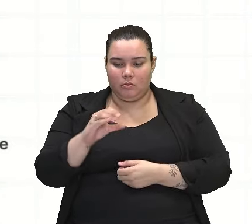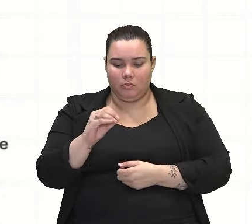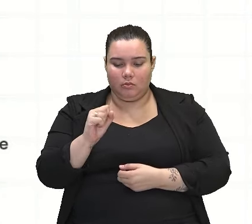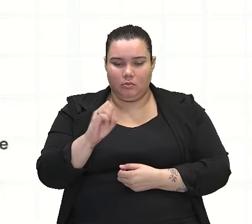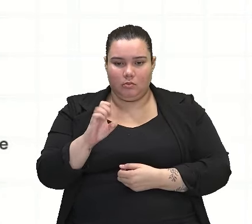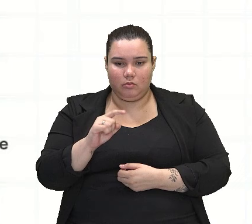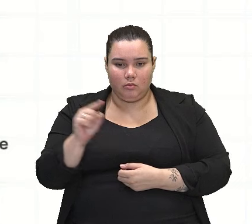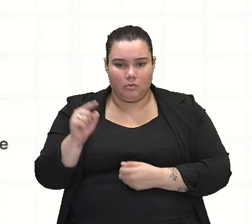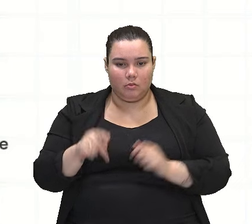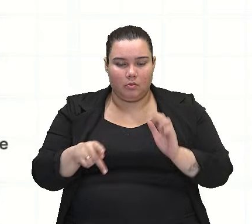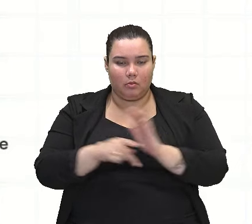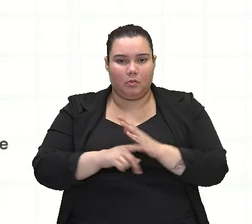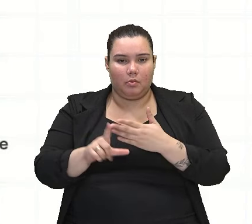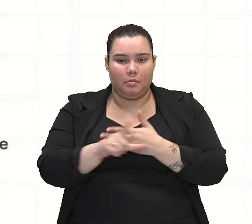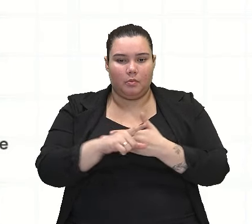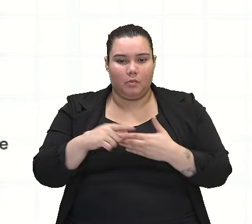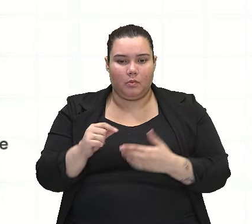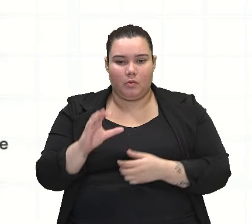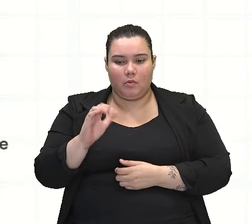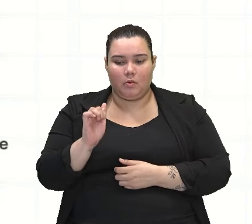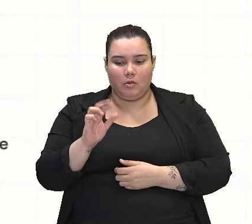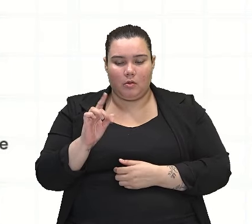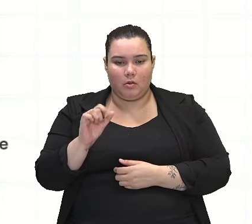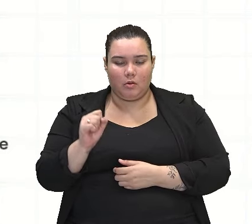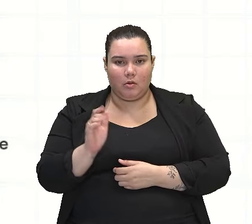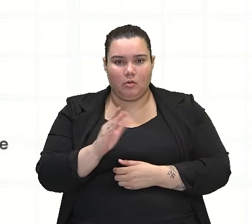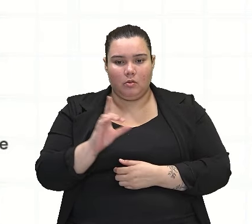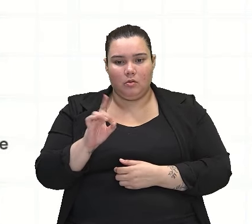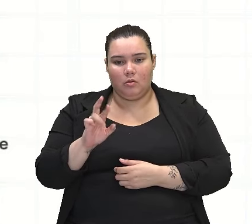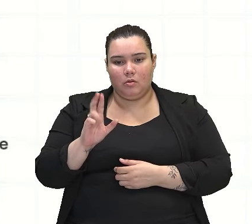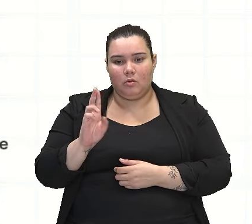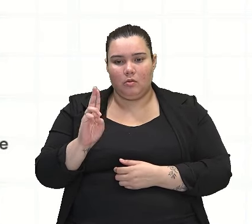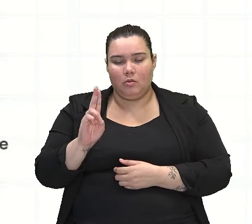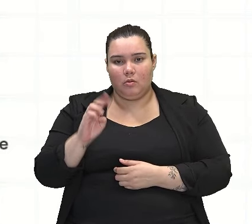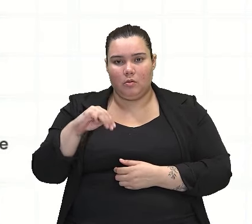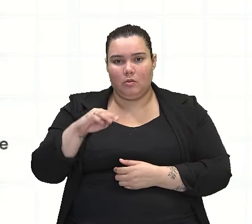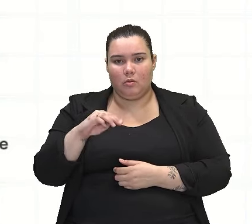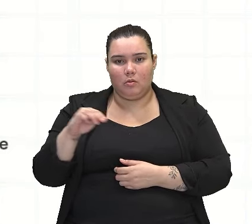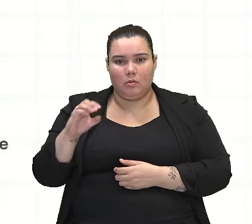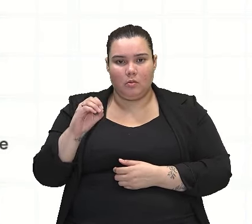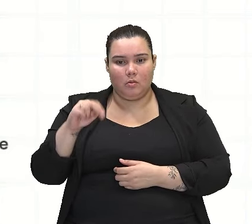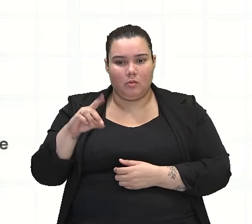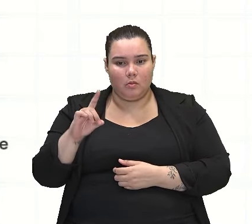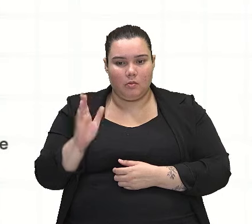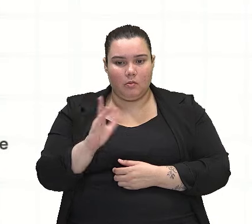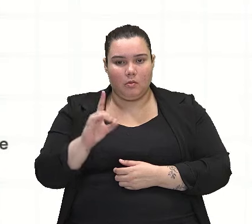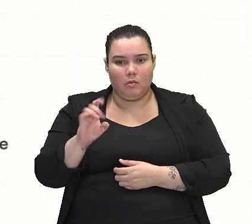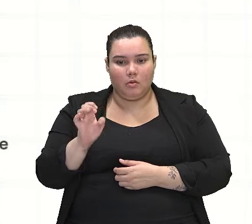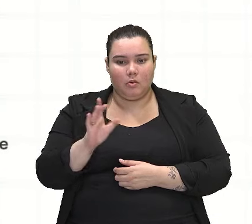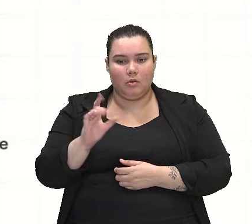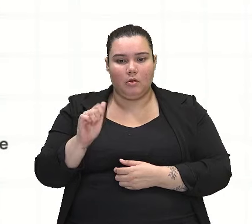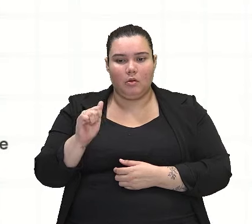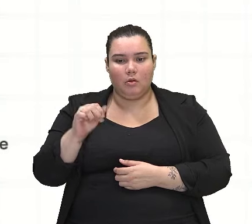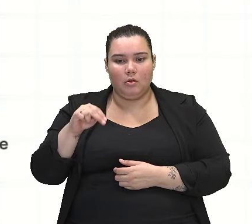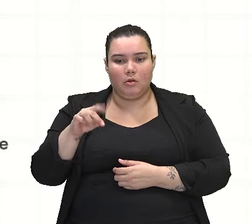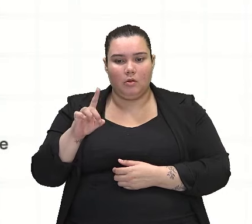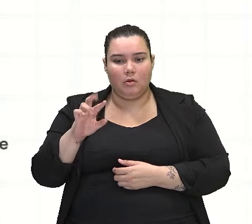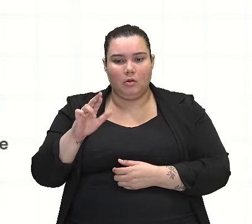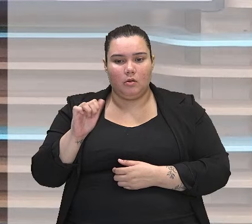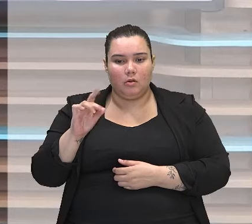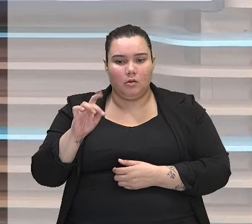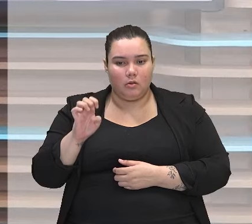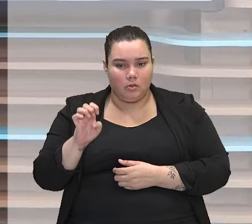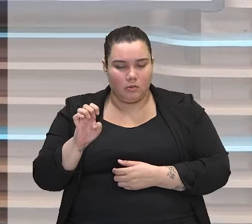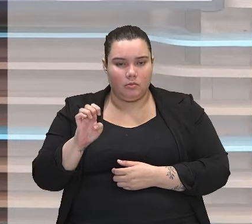Carlos Drummond de Andrade, exatamente que vai abordar a história de um sujeito que, apesar das diversidades,